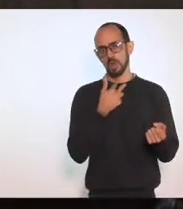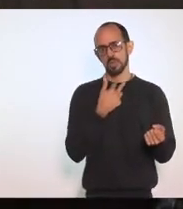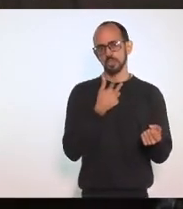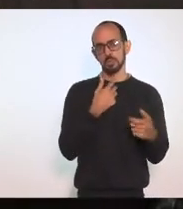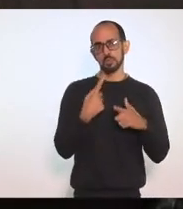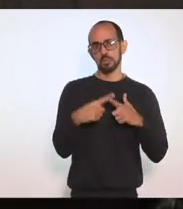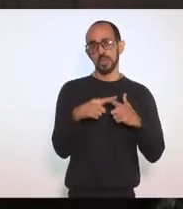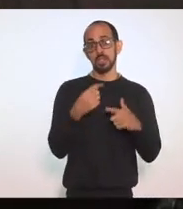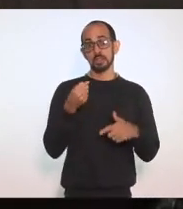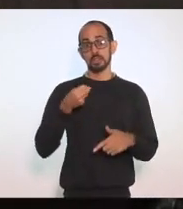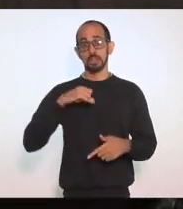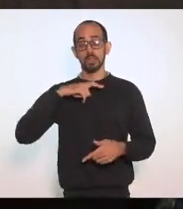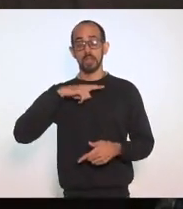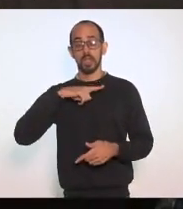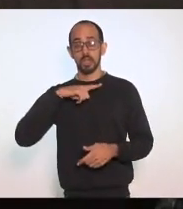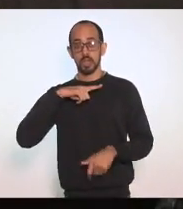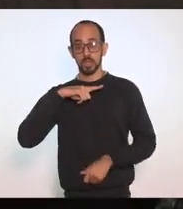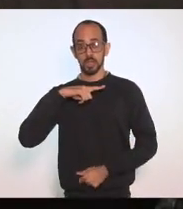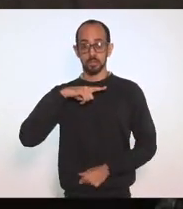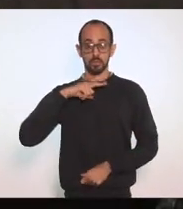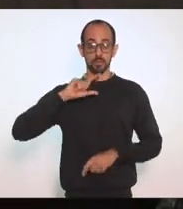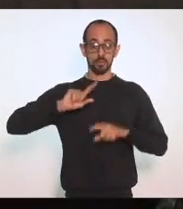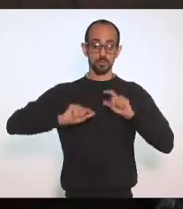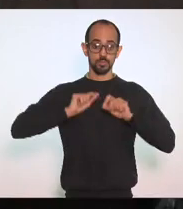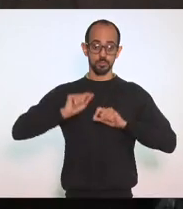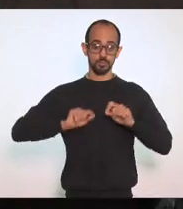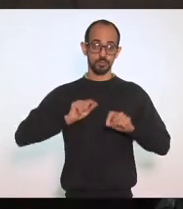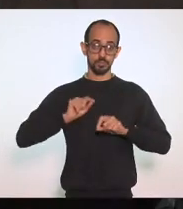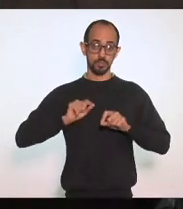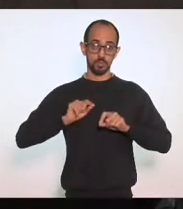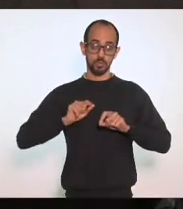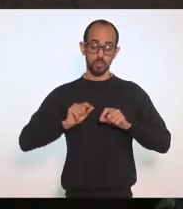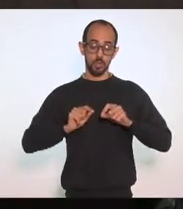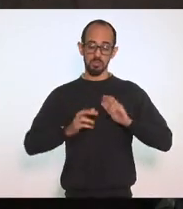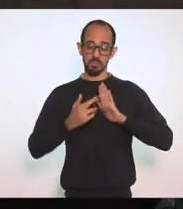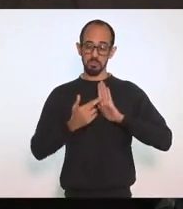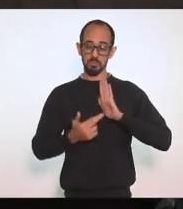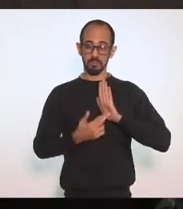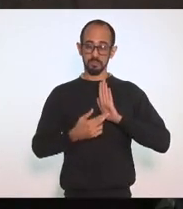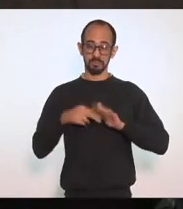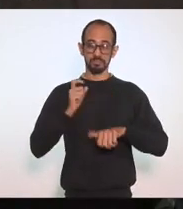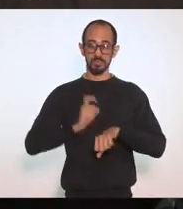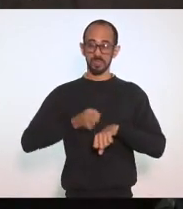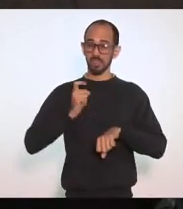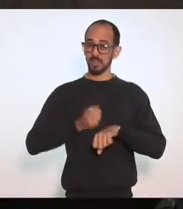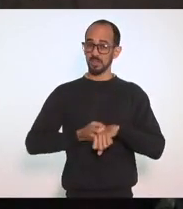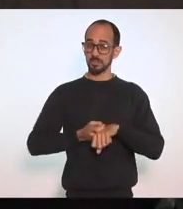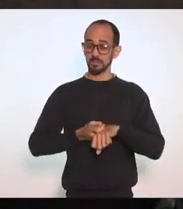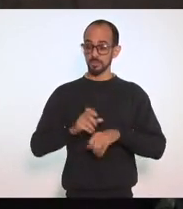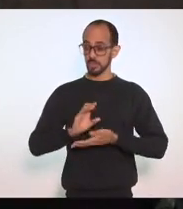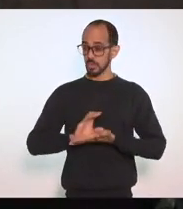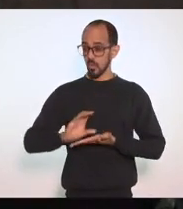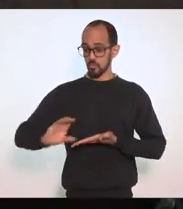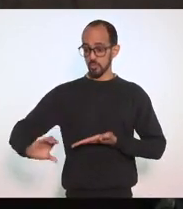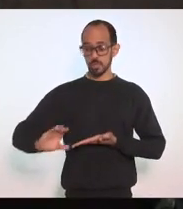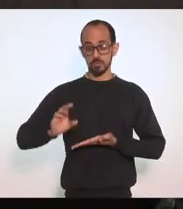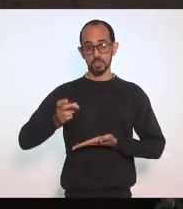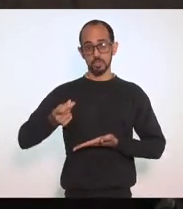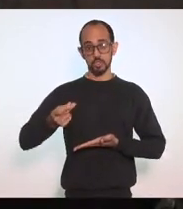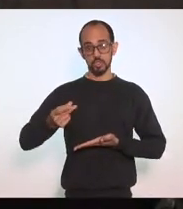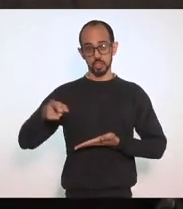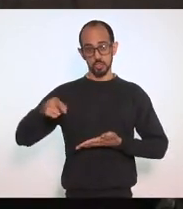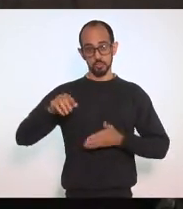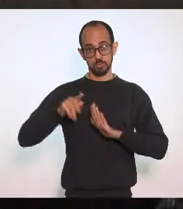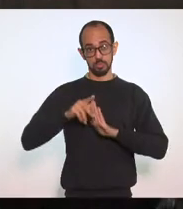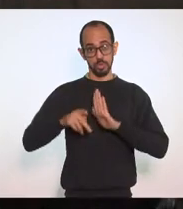houvesse Por mais que houvesse O máximo De rigor E o máximo De investimentos Nos